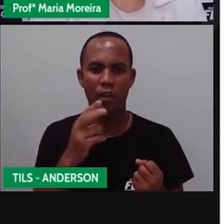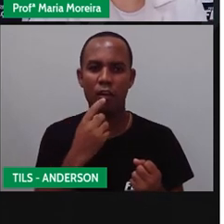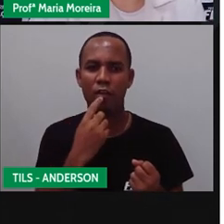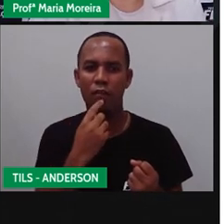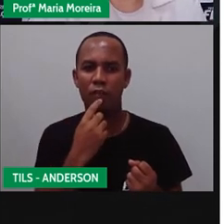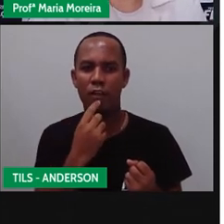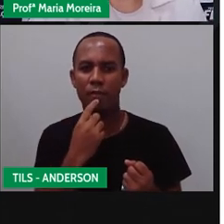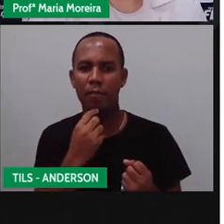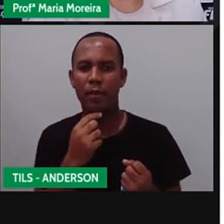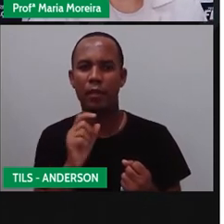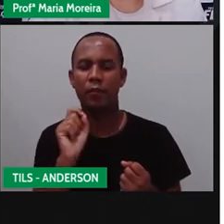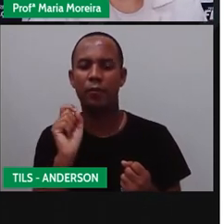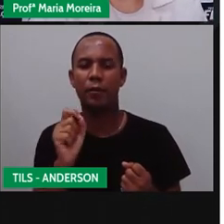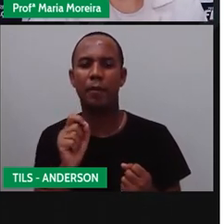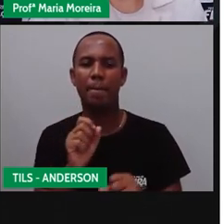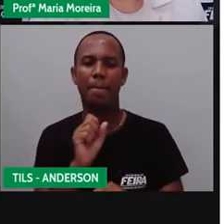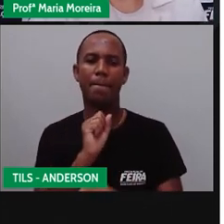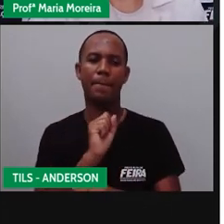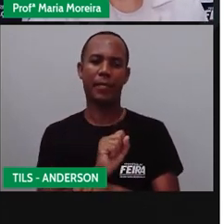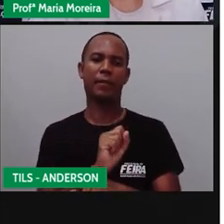primeira reação a se fazer, Anderson?